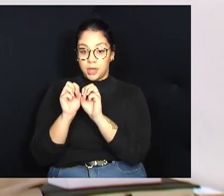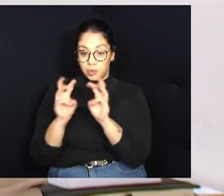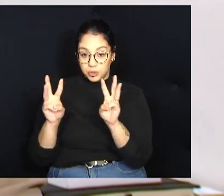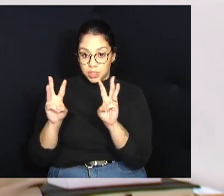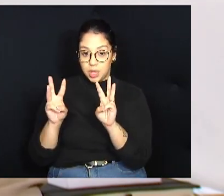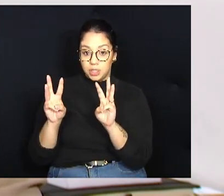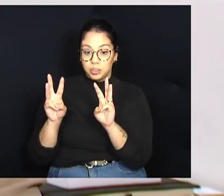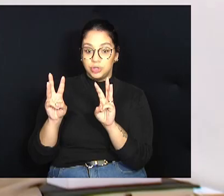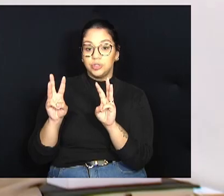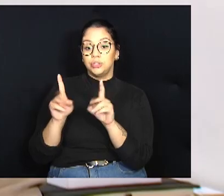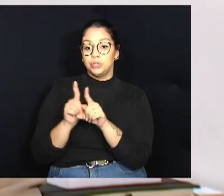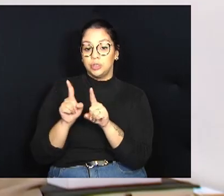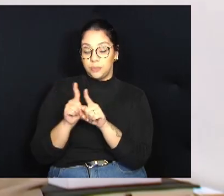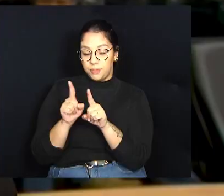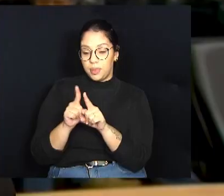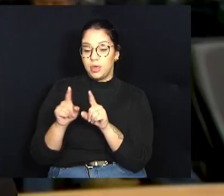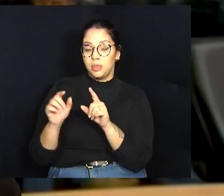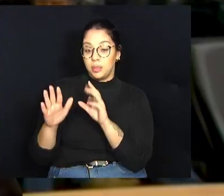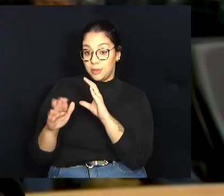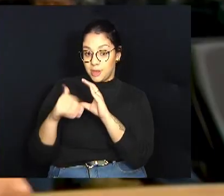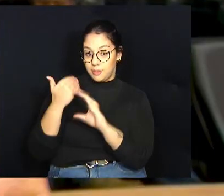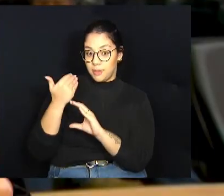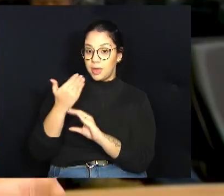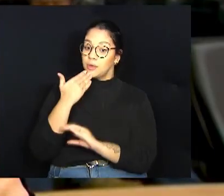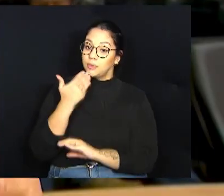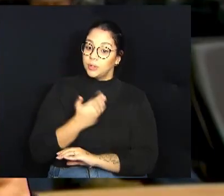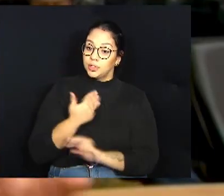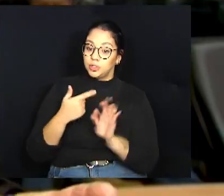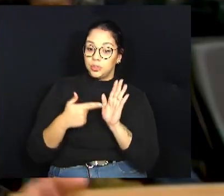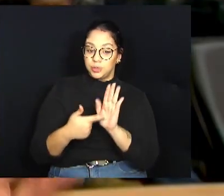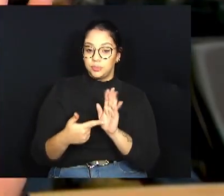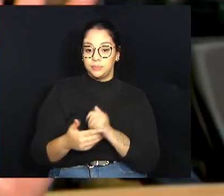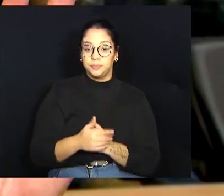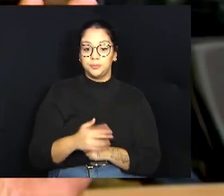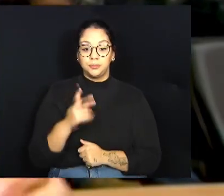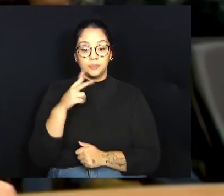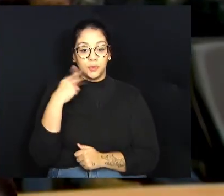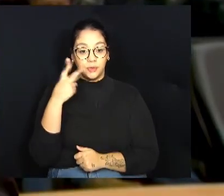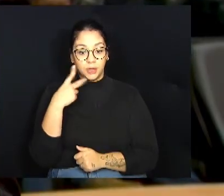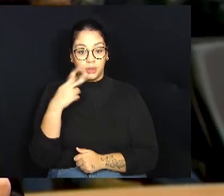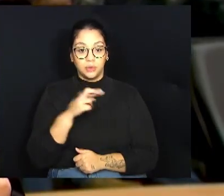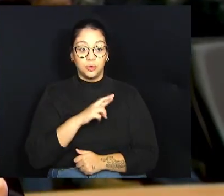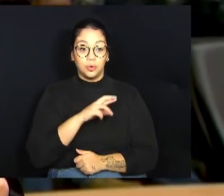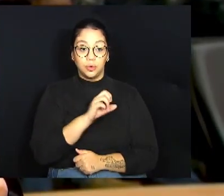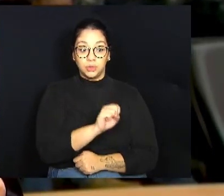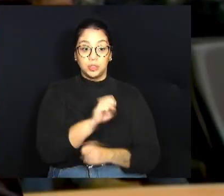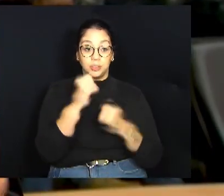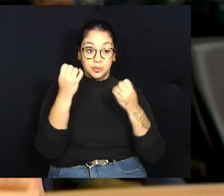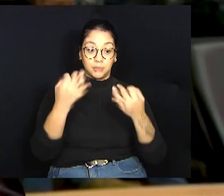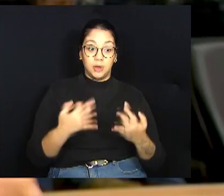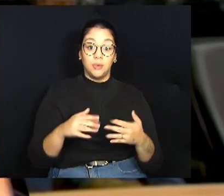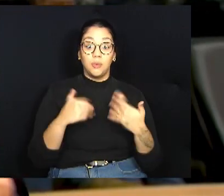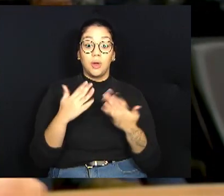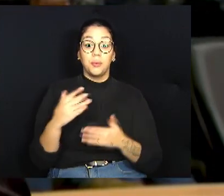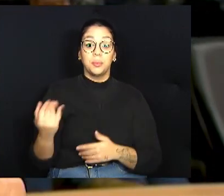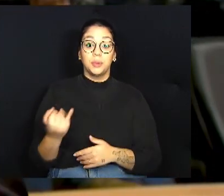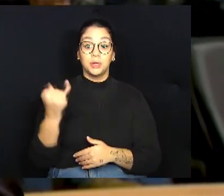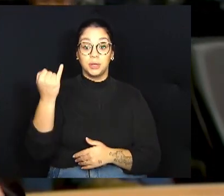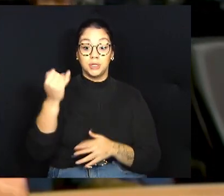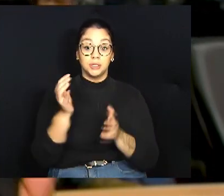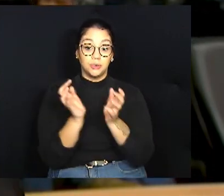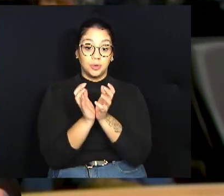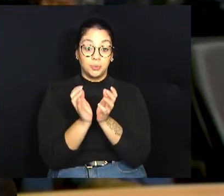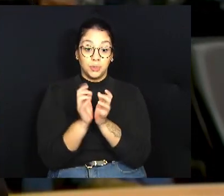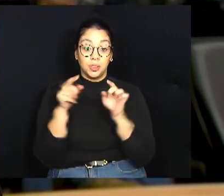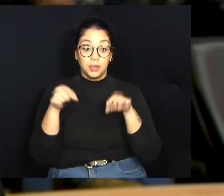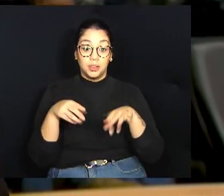fazendo pergunta, pedindo indicação. O presidente Luiz Rossini ressaltou a importância do comitê e como a Casa